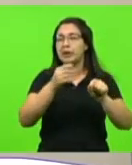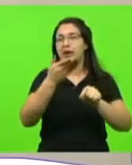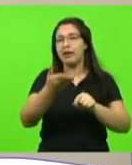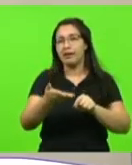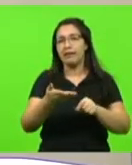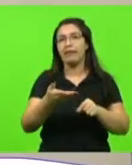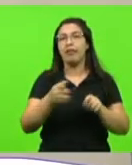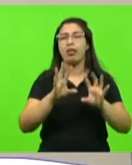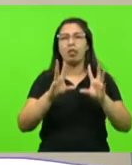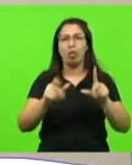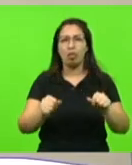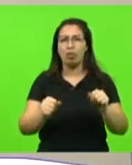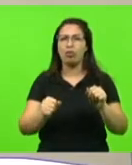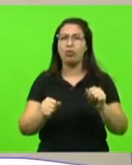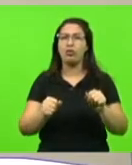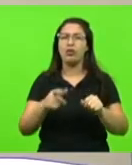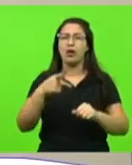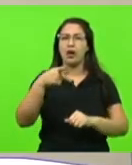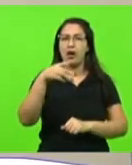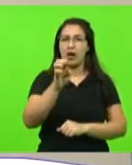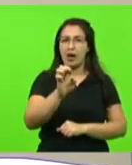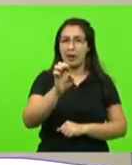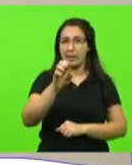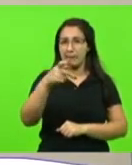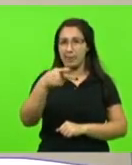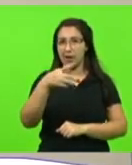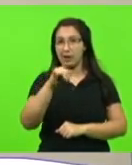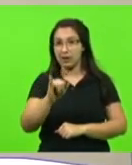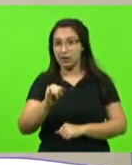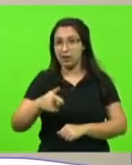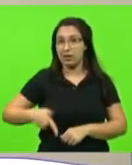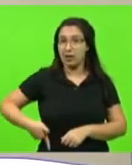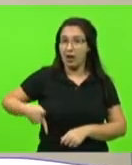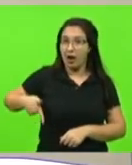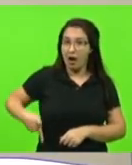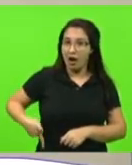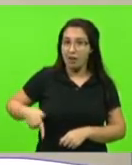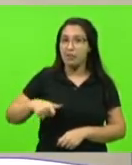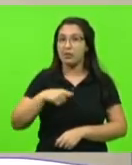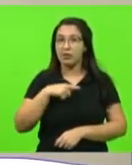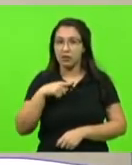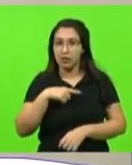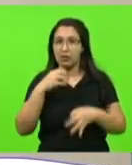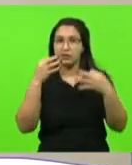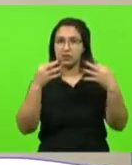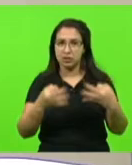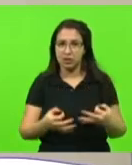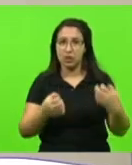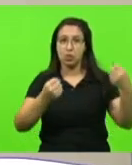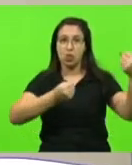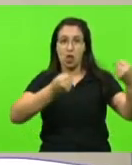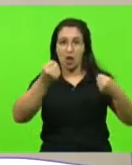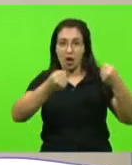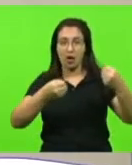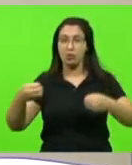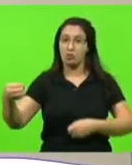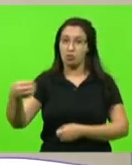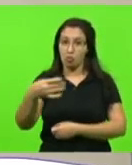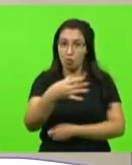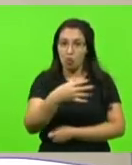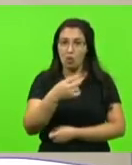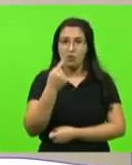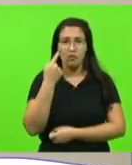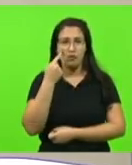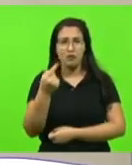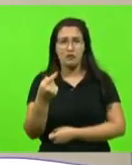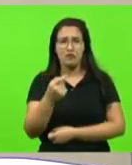toda equipada, também armada, e, acima de tudo, com viaturas novas. Foram inúmeras viaturas, a gente sabe que já